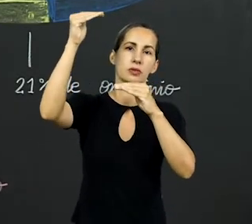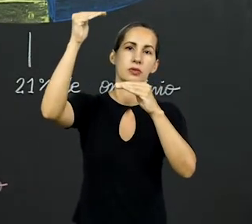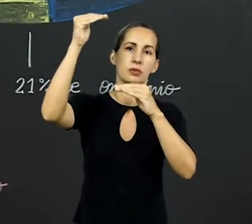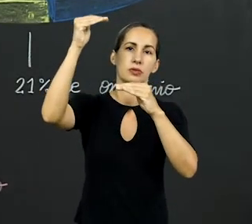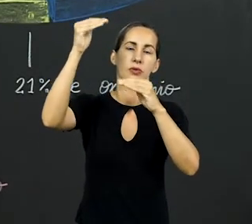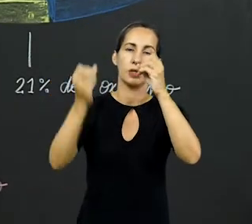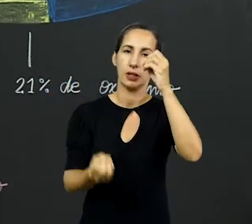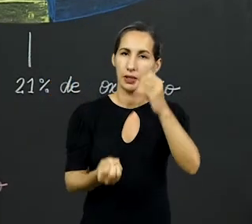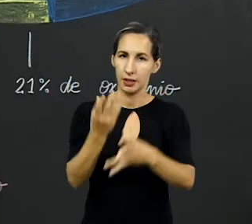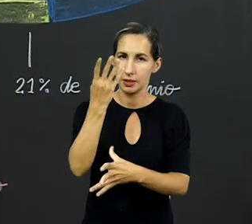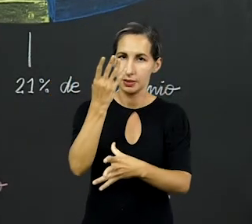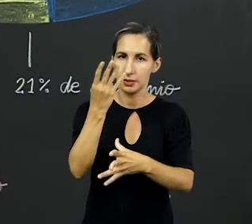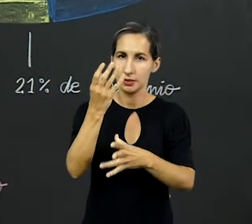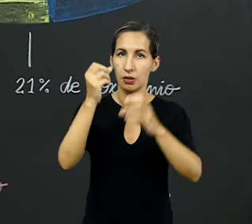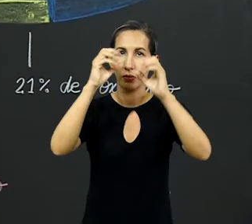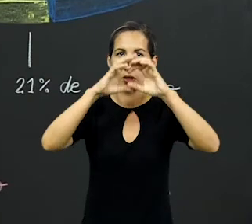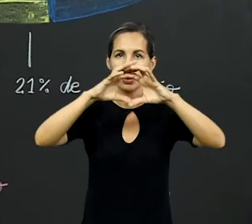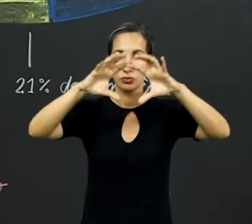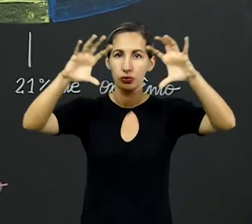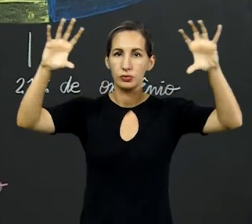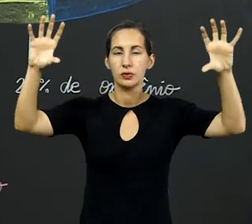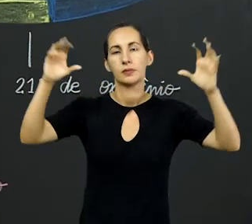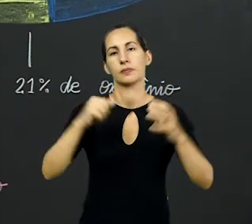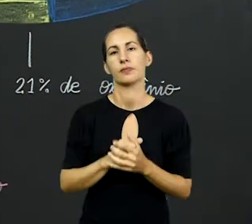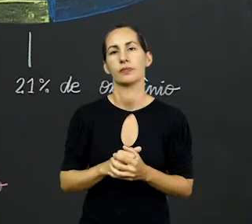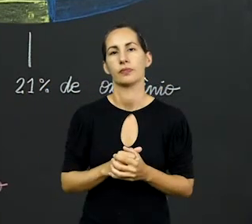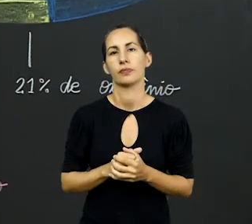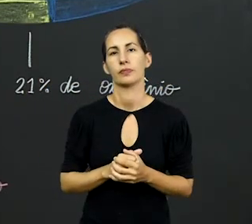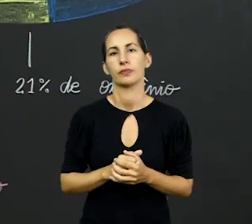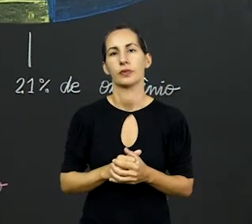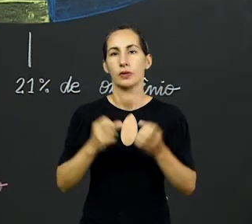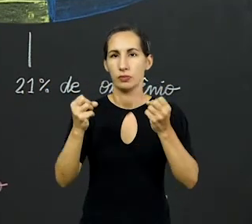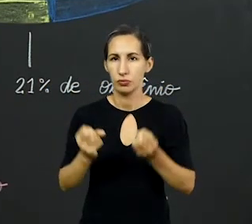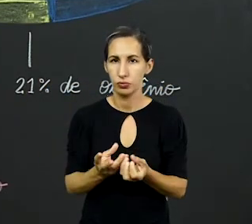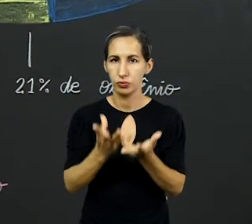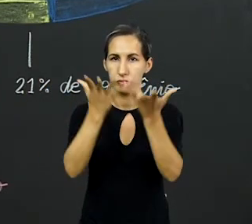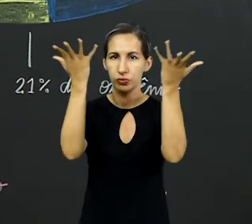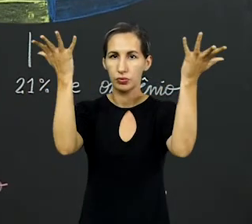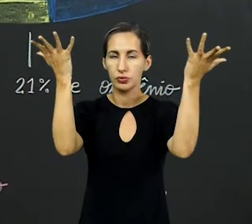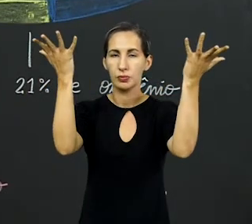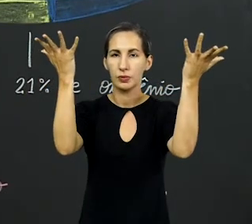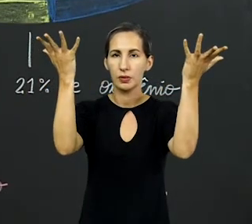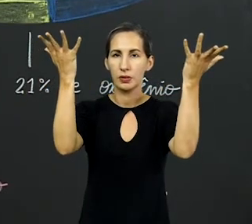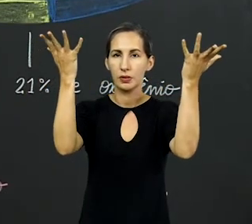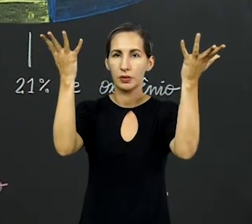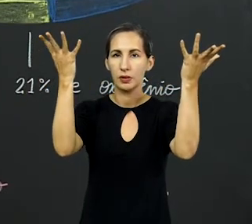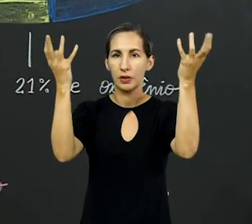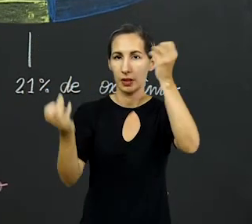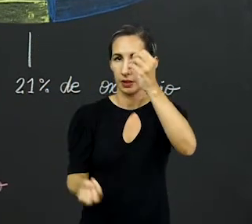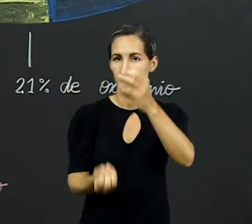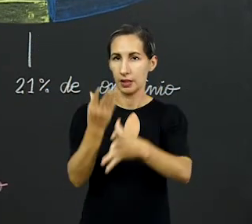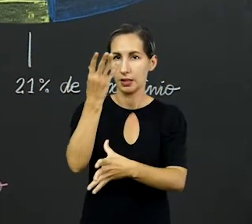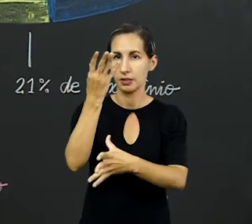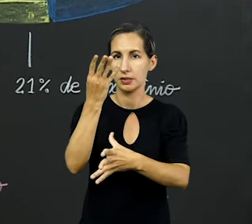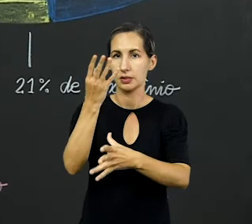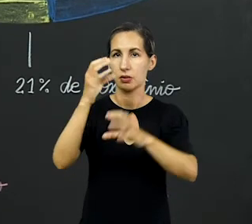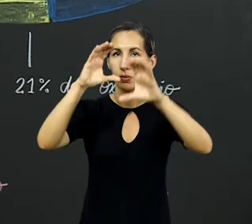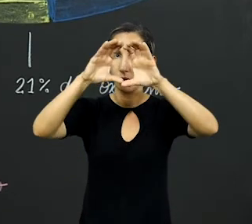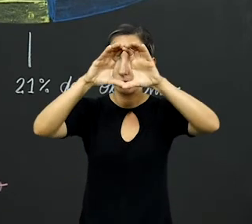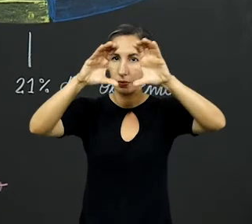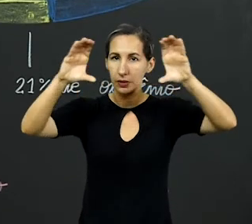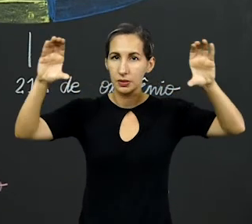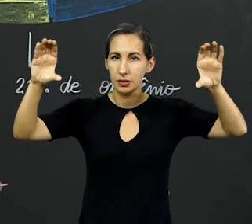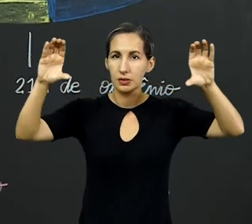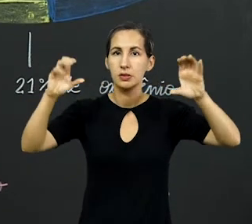ele vai formar as nuvens. Correto? Na evaporação, lembra que o vapor ele vai subir, vai rolar um processo aí de condensação.